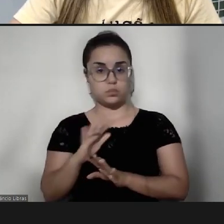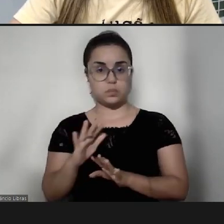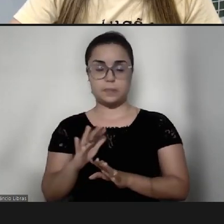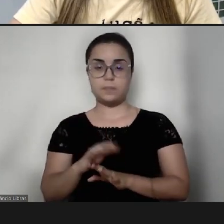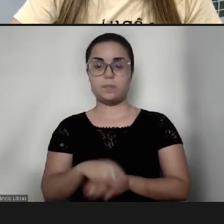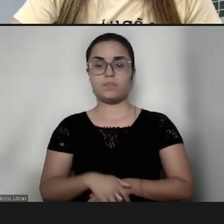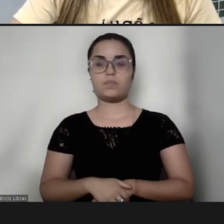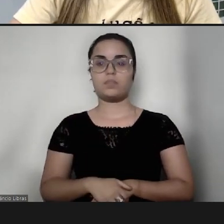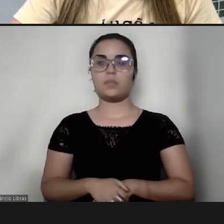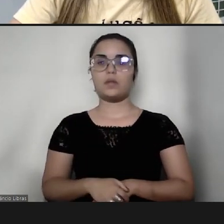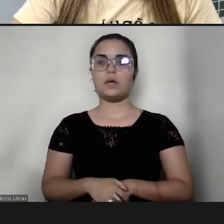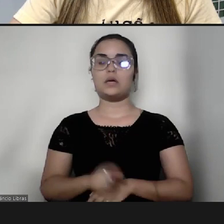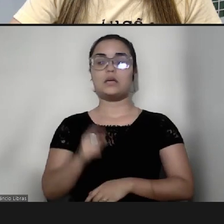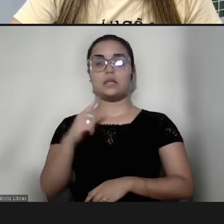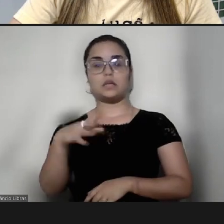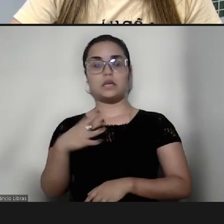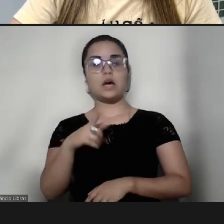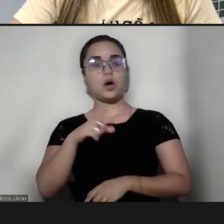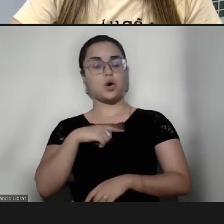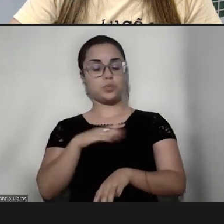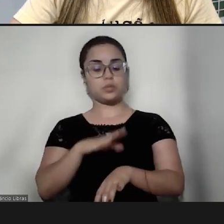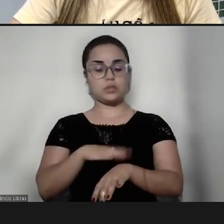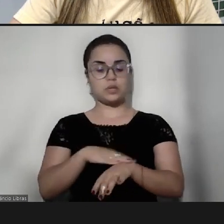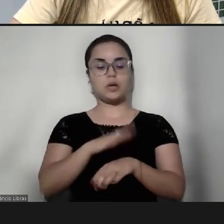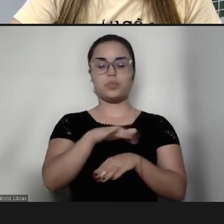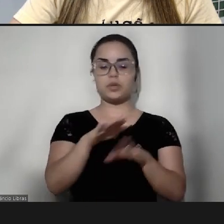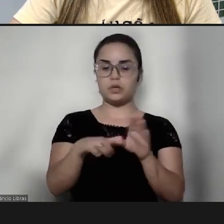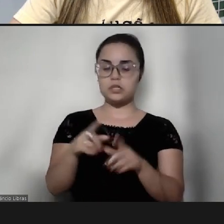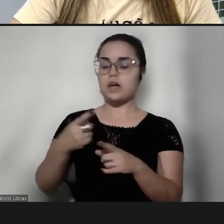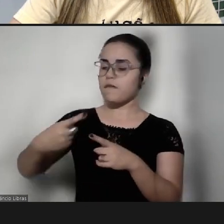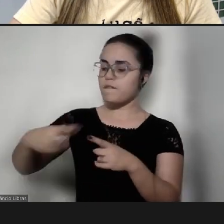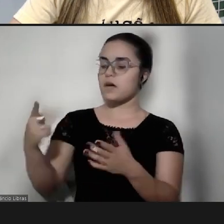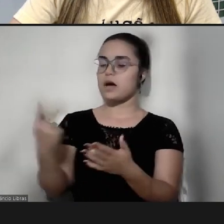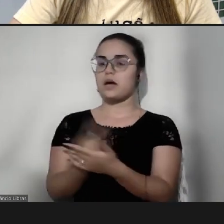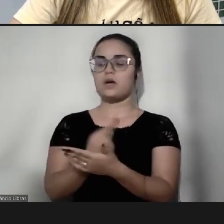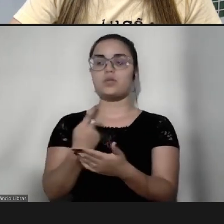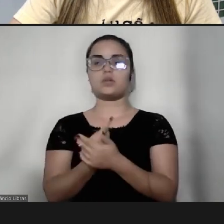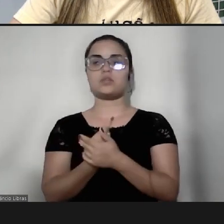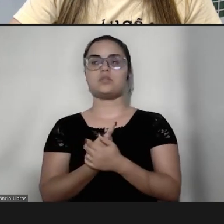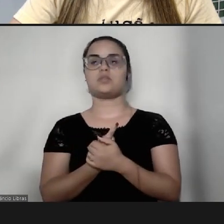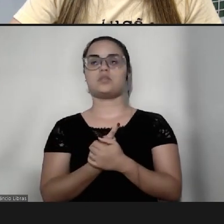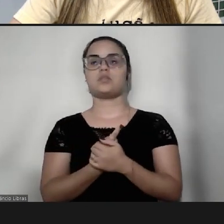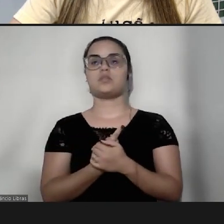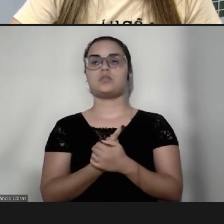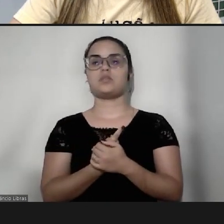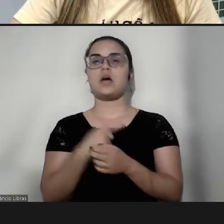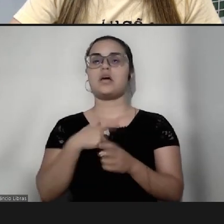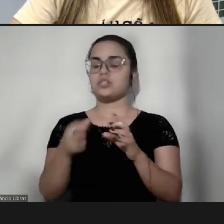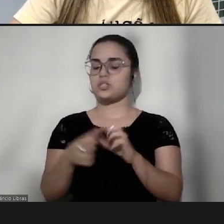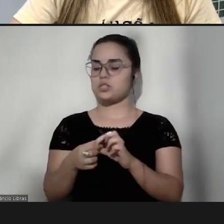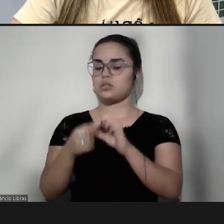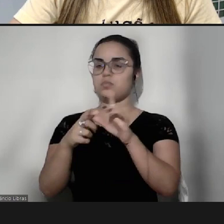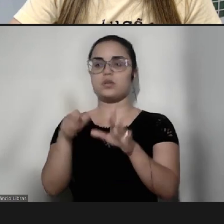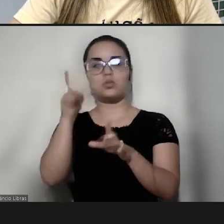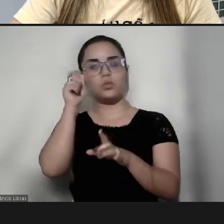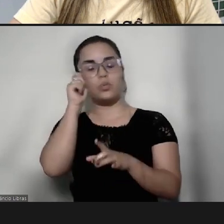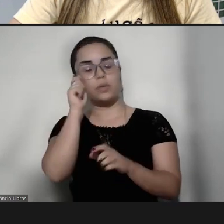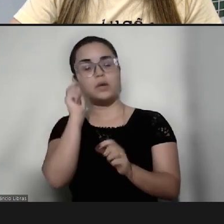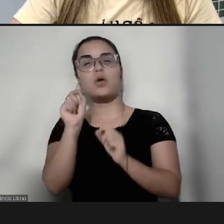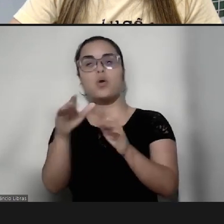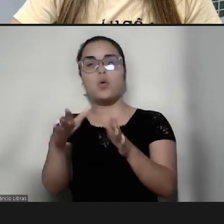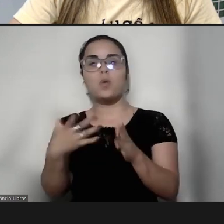que é assim, é o ritmo da criança, isso vai acontecer, a gente permitir que durma quando tem que dormir,